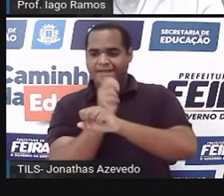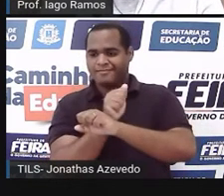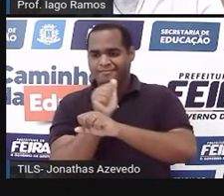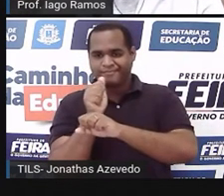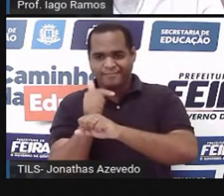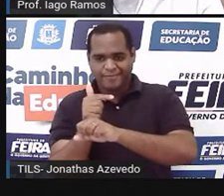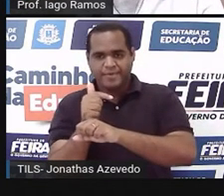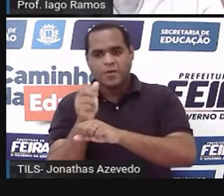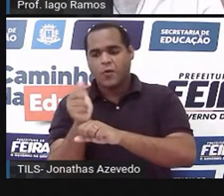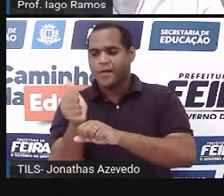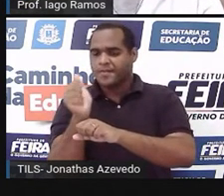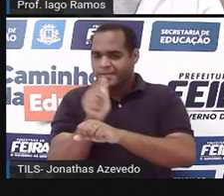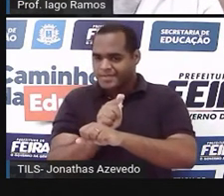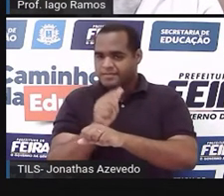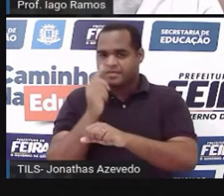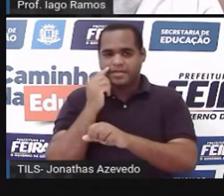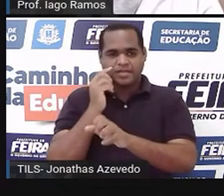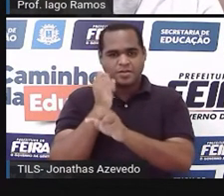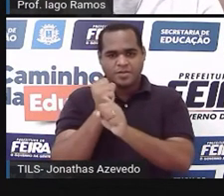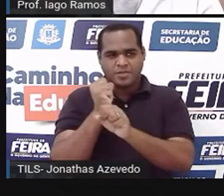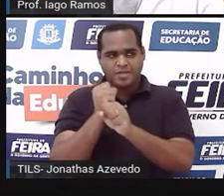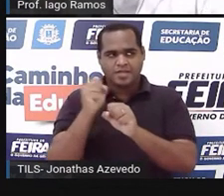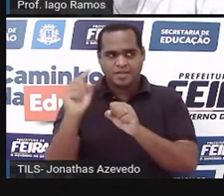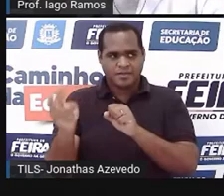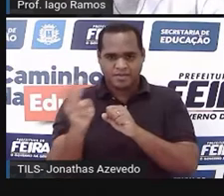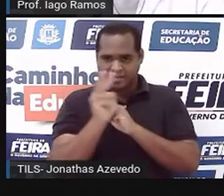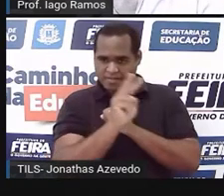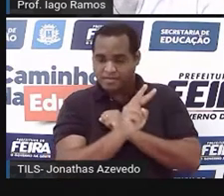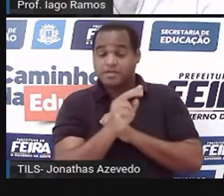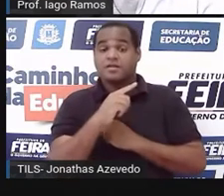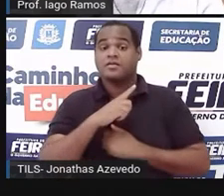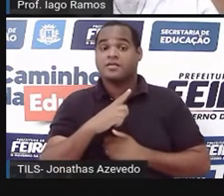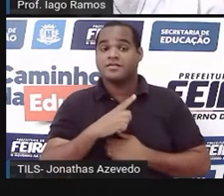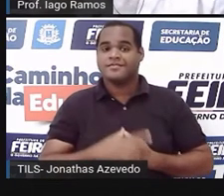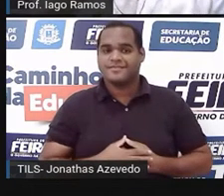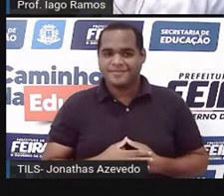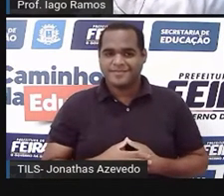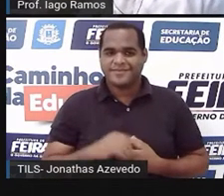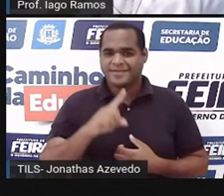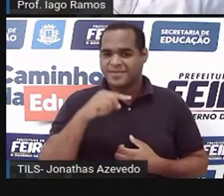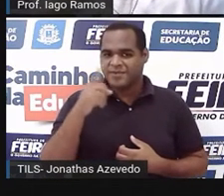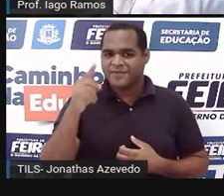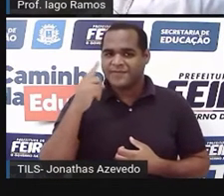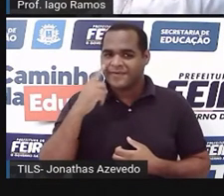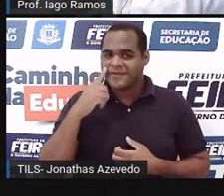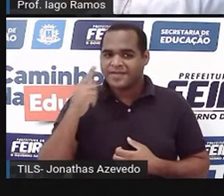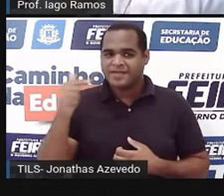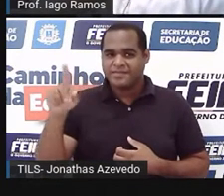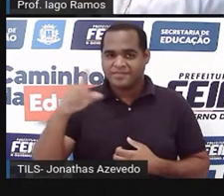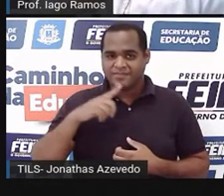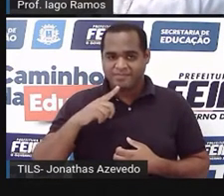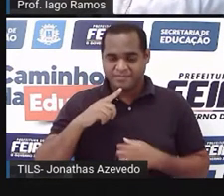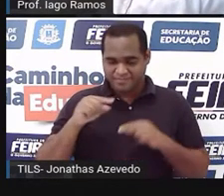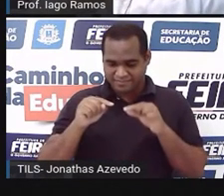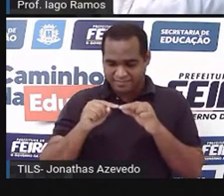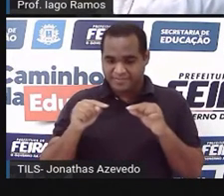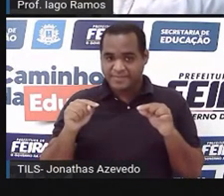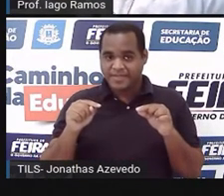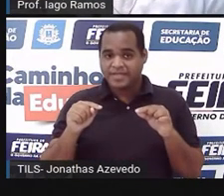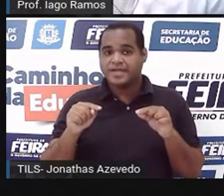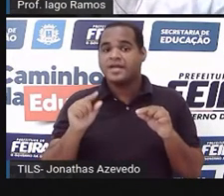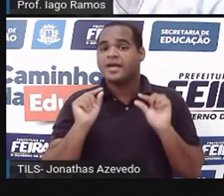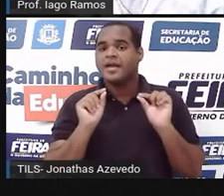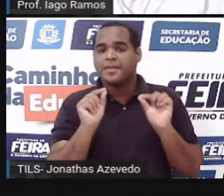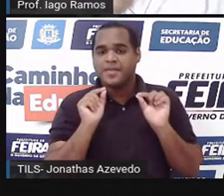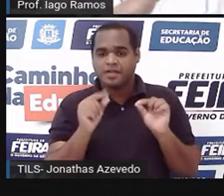soma dos outros dois lados. Aí, você faz isso, depois pega o outro lado, vê se ele é menor com